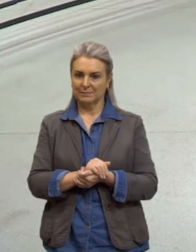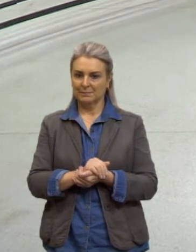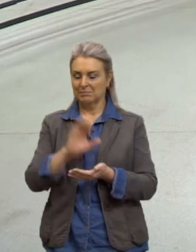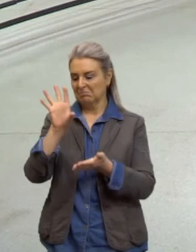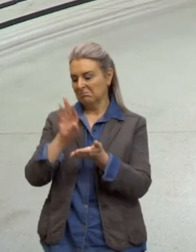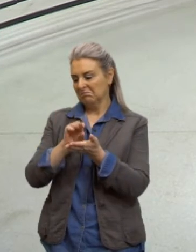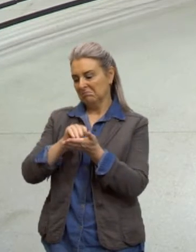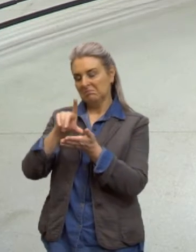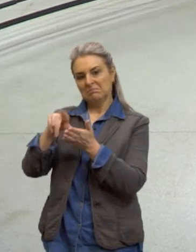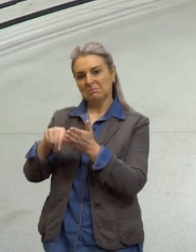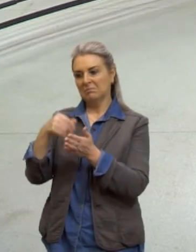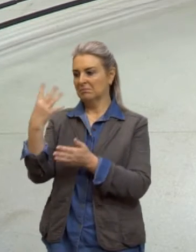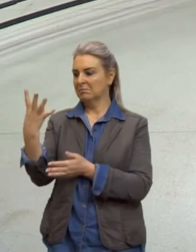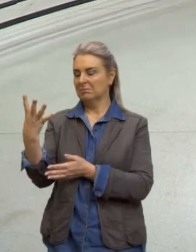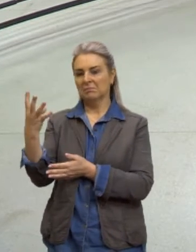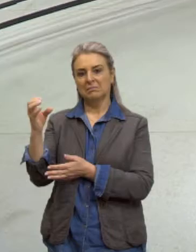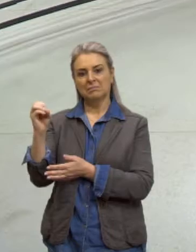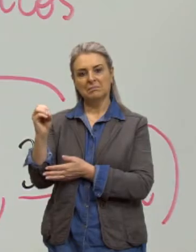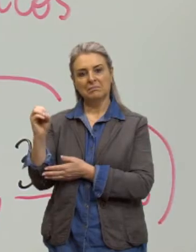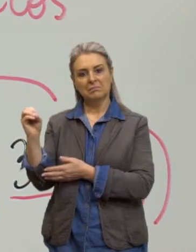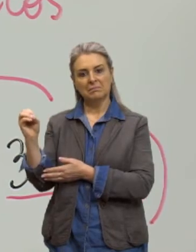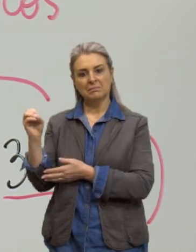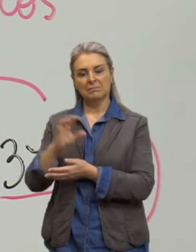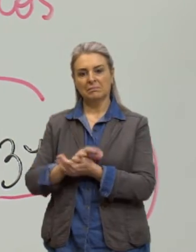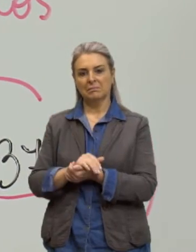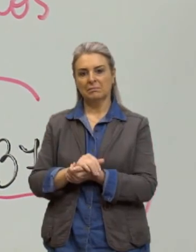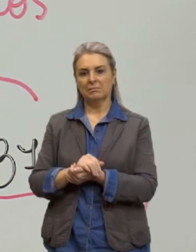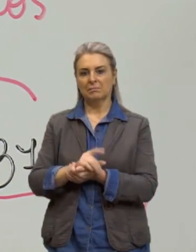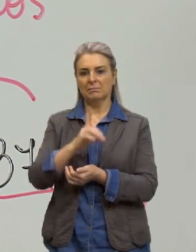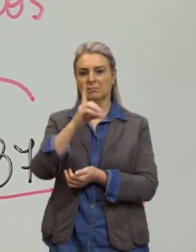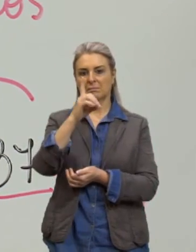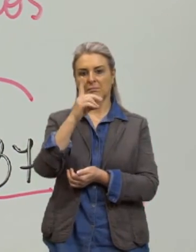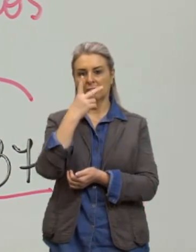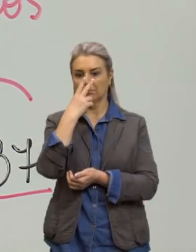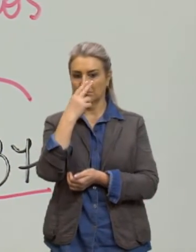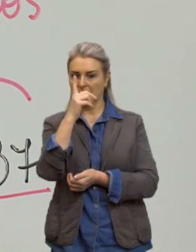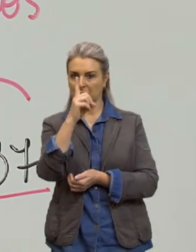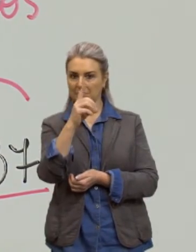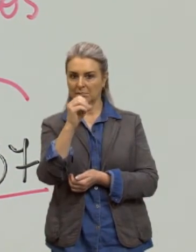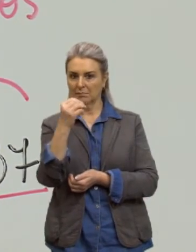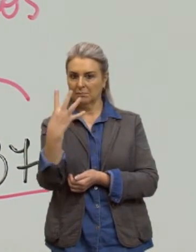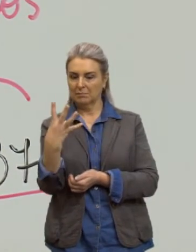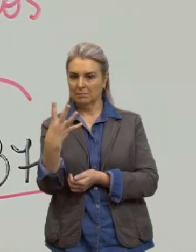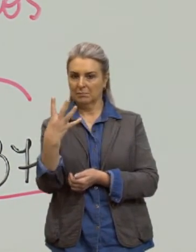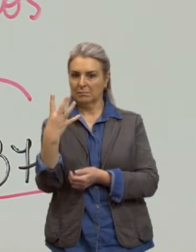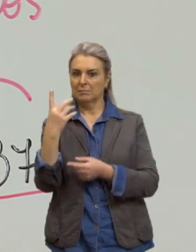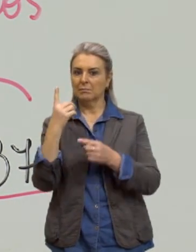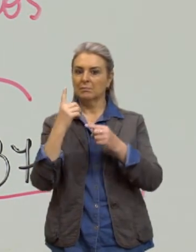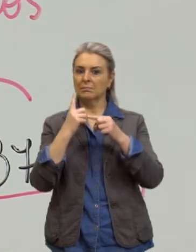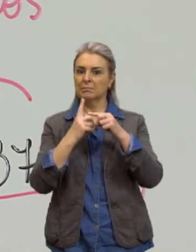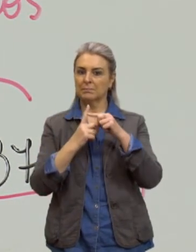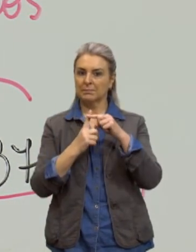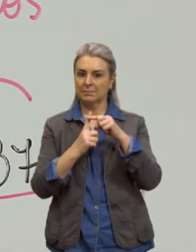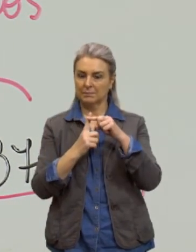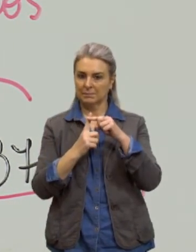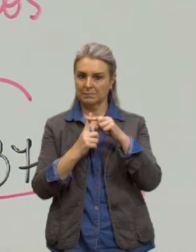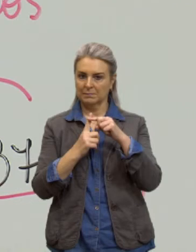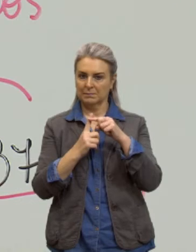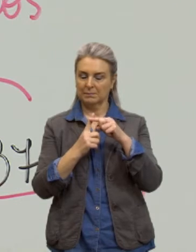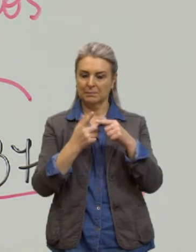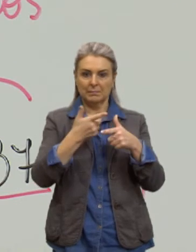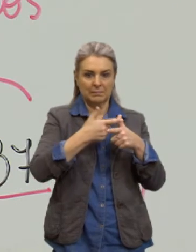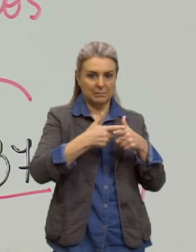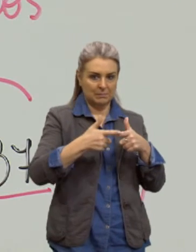então é o quatrocentos que é igual a cento e quatro mais agora a nossa multiplicação